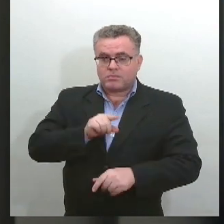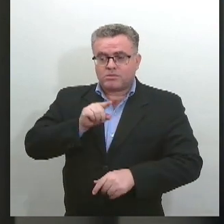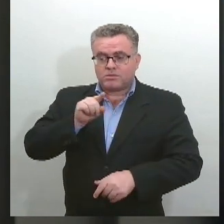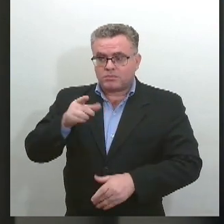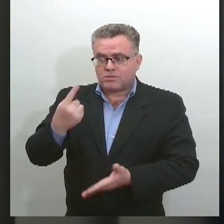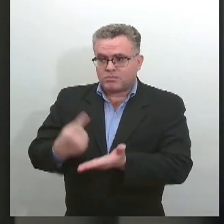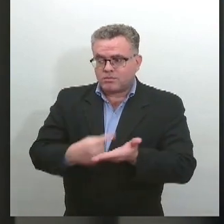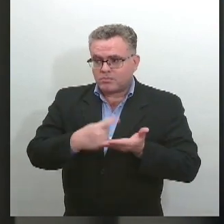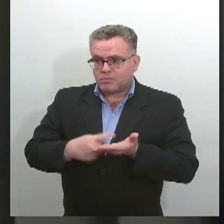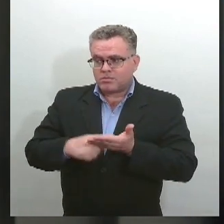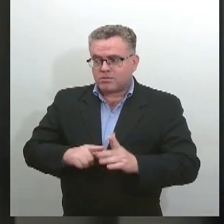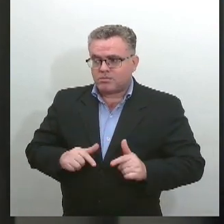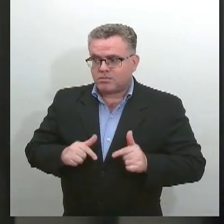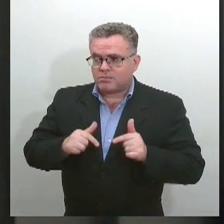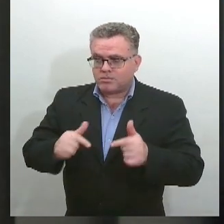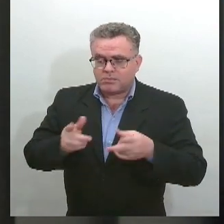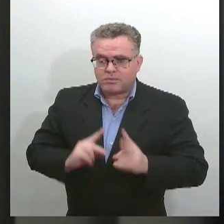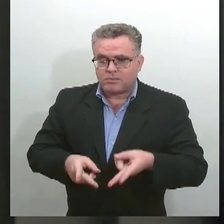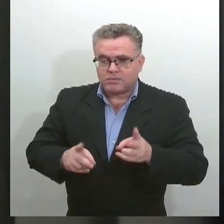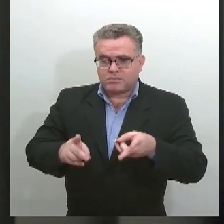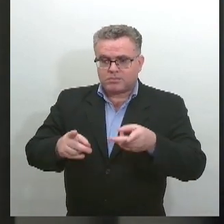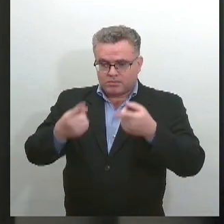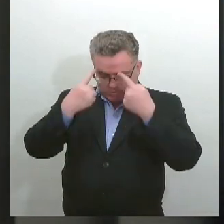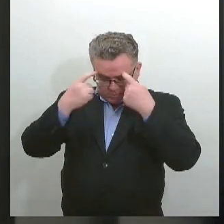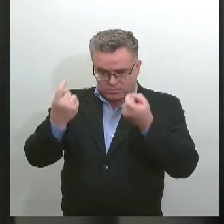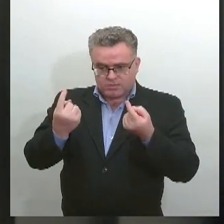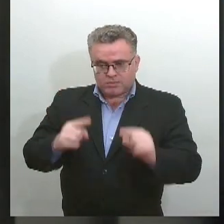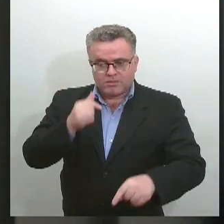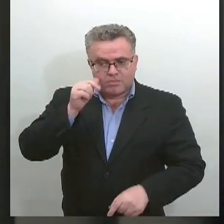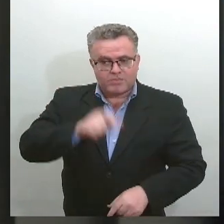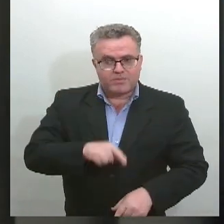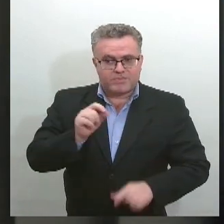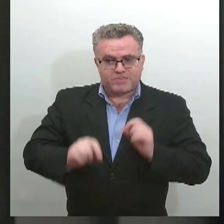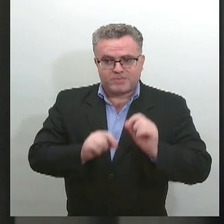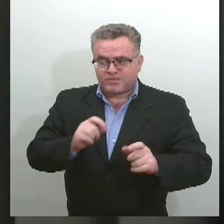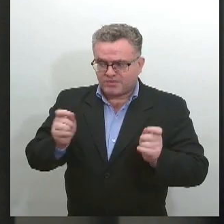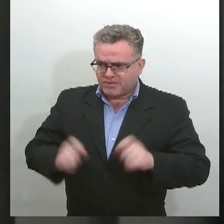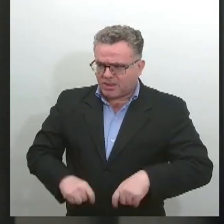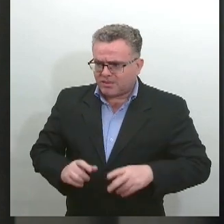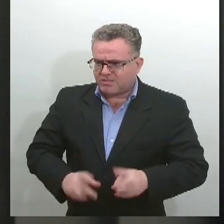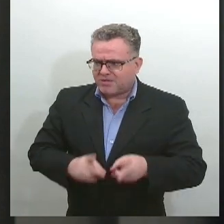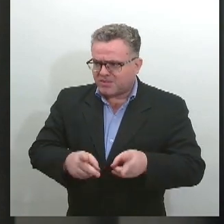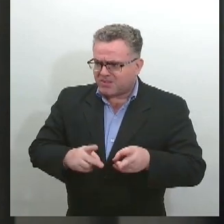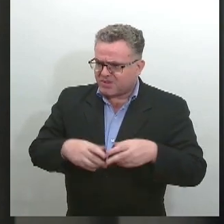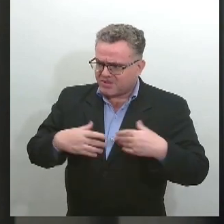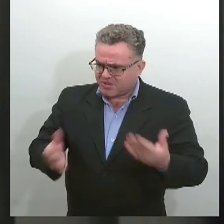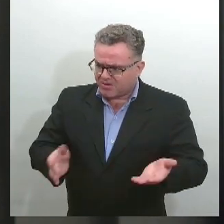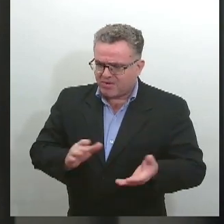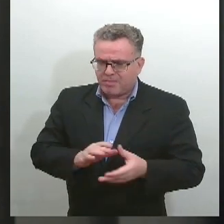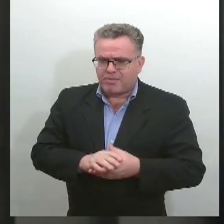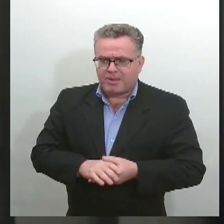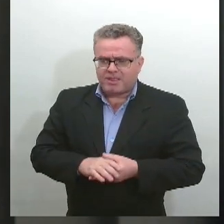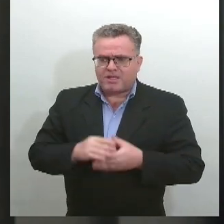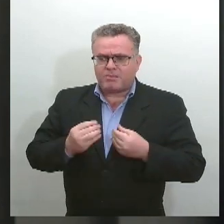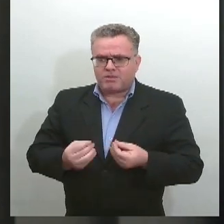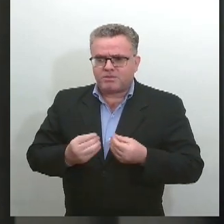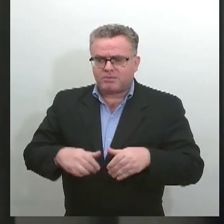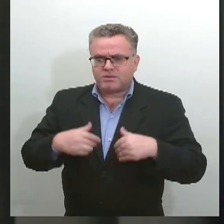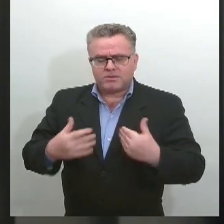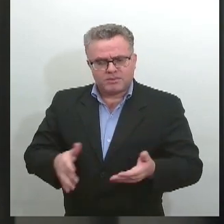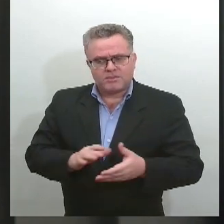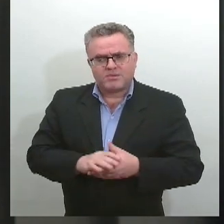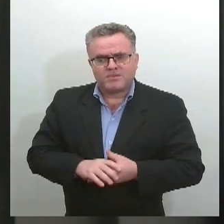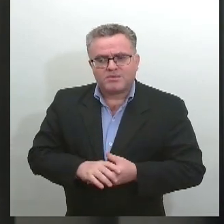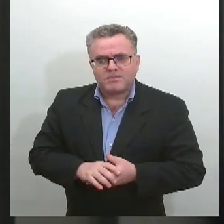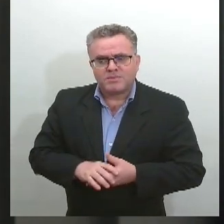violência contra as mulheres, mobilizando a sociedade civil em torno desse propósito. Agora uma outra informação. O Estado